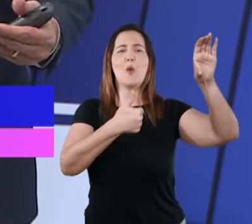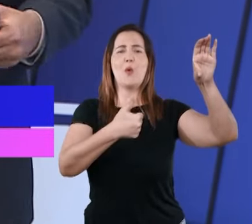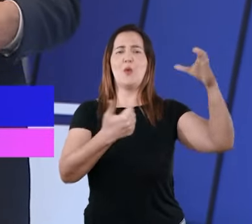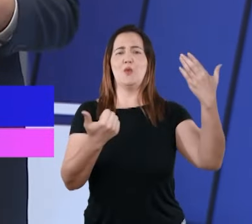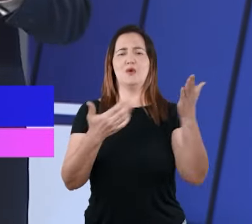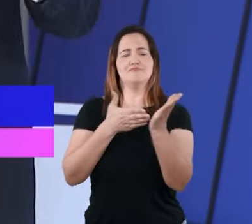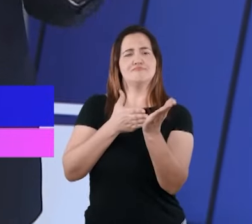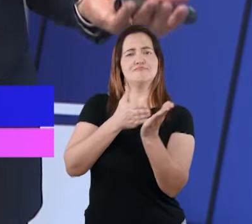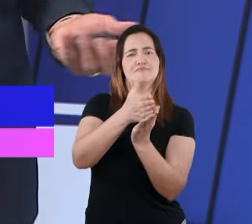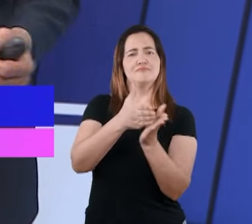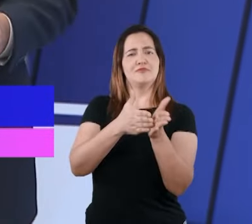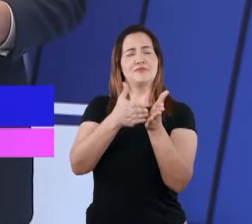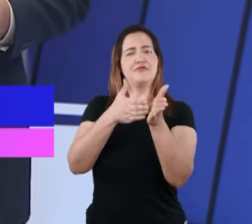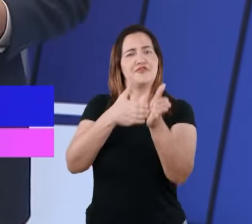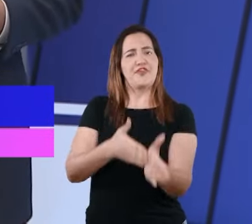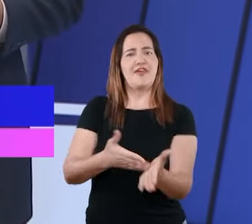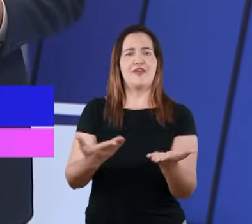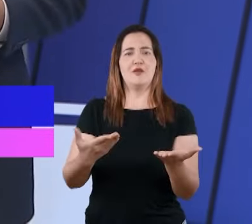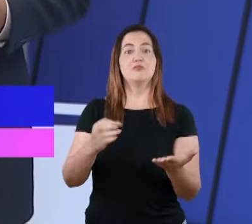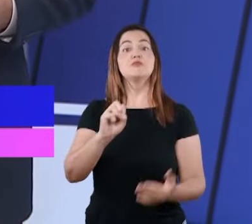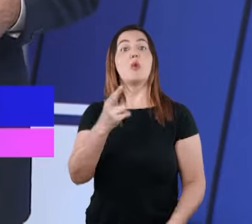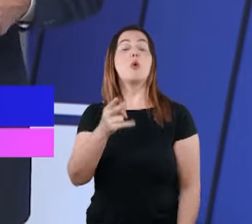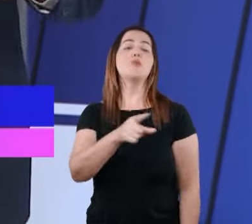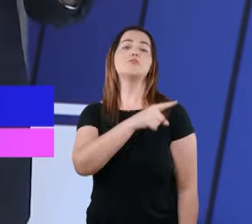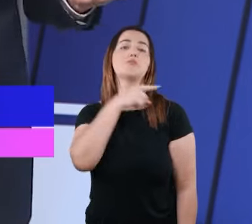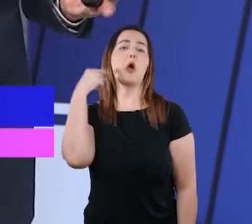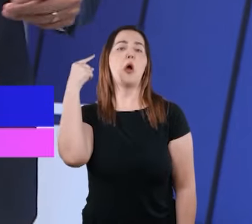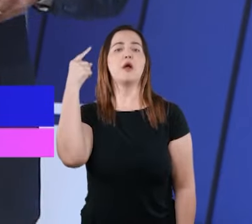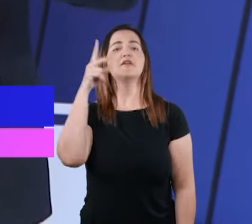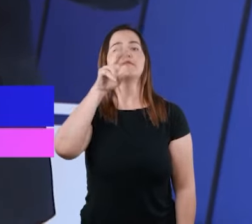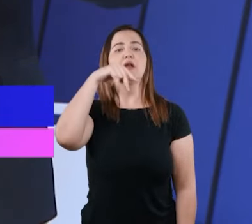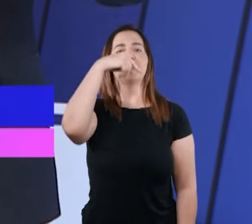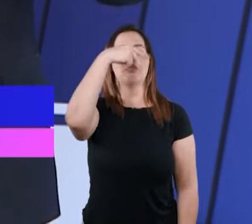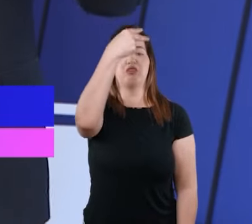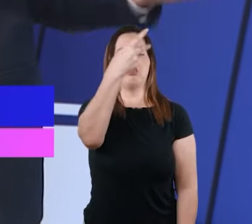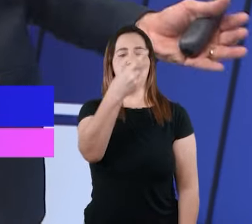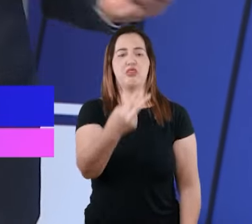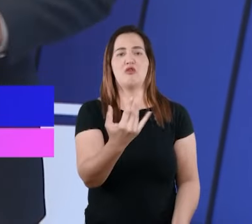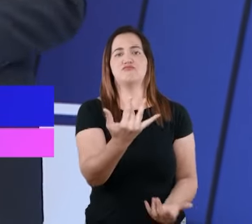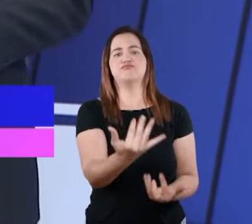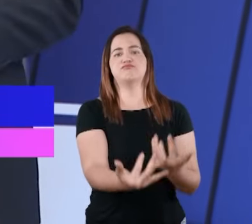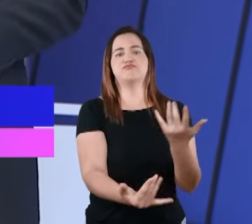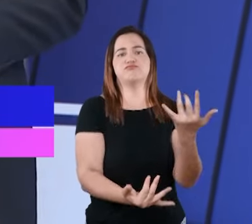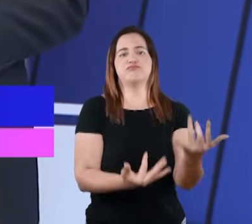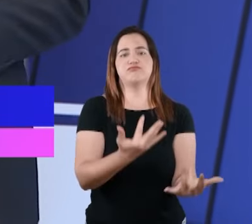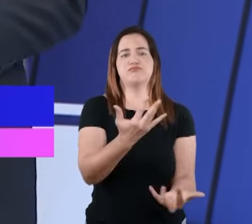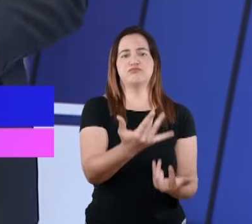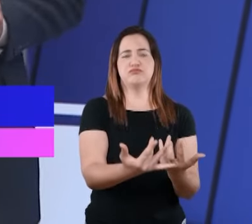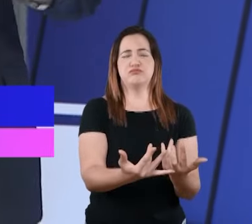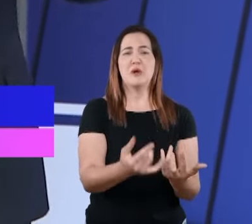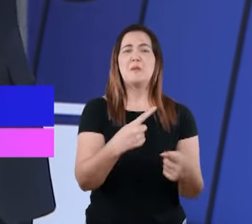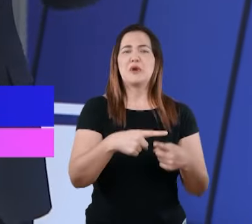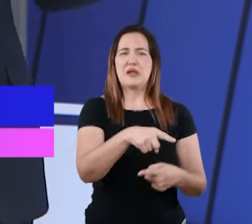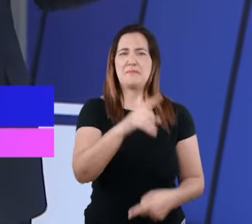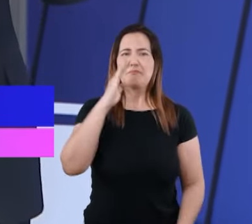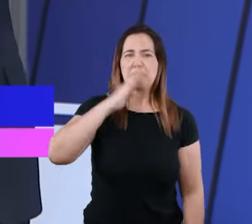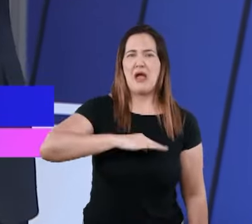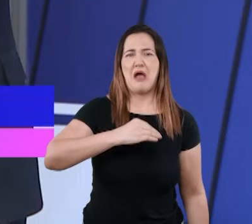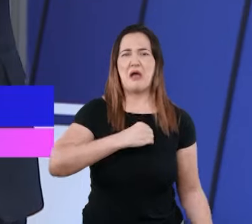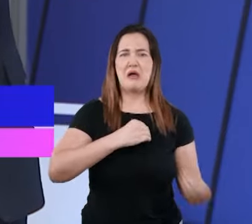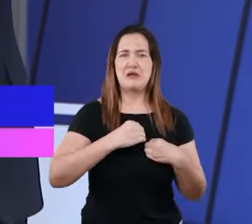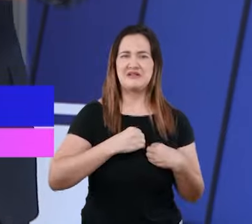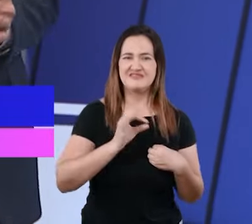eternamente aqueles que não são bons ou aqueles que andaram por caminhos tortuosos nessa vida. Esqueça